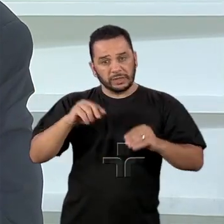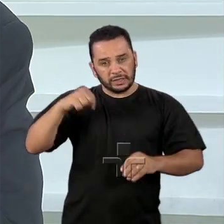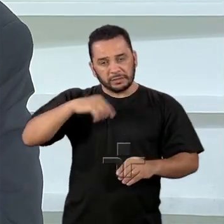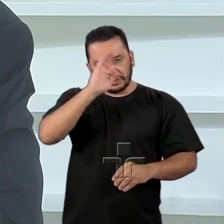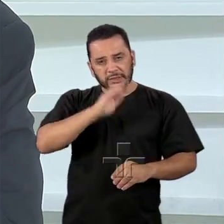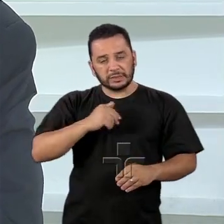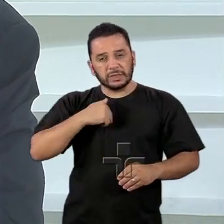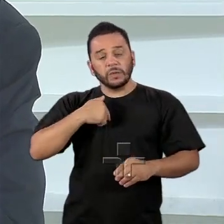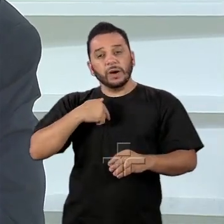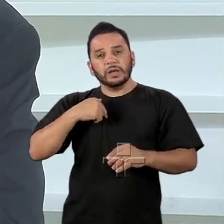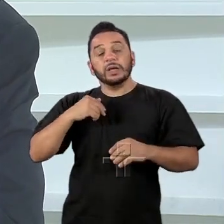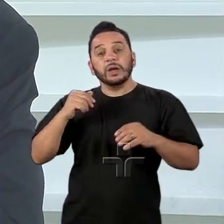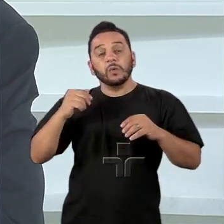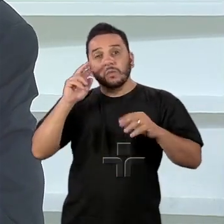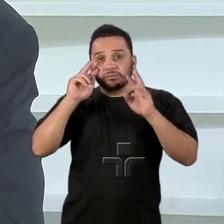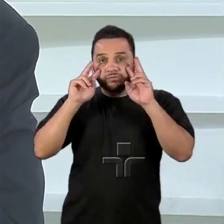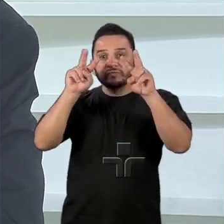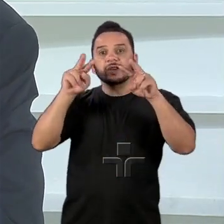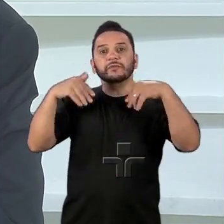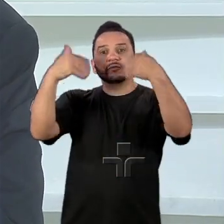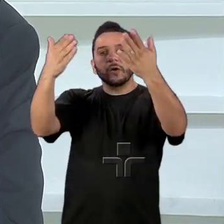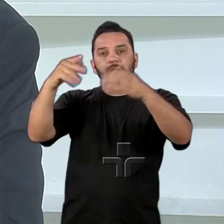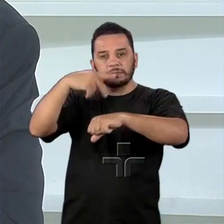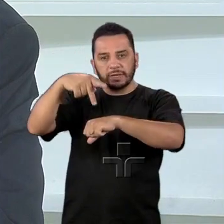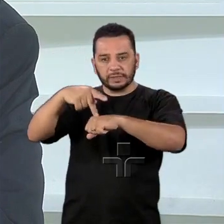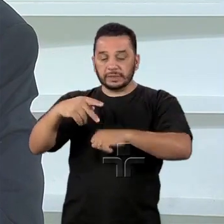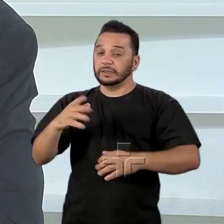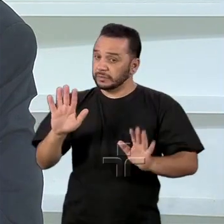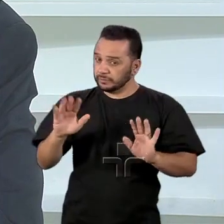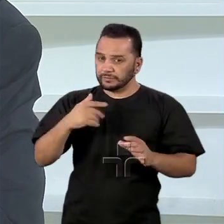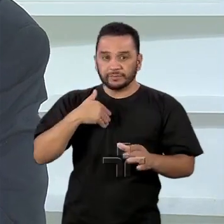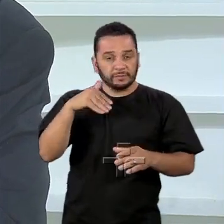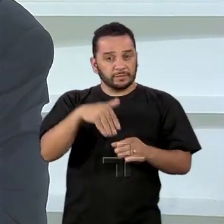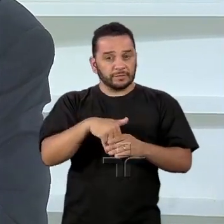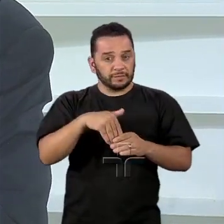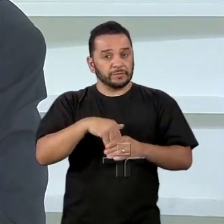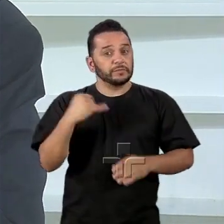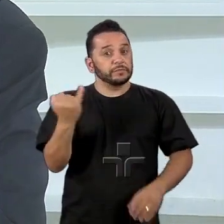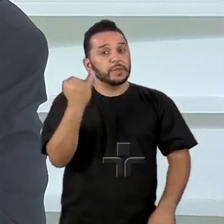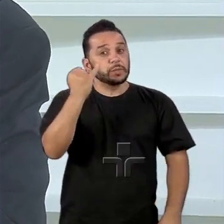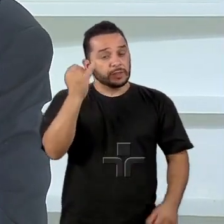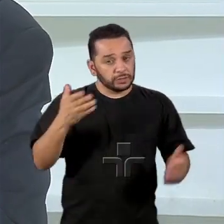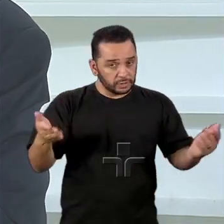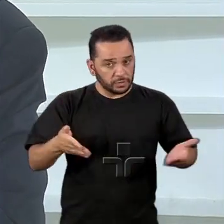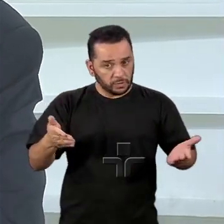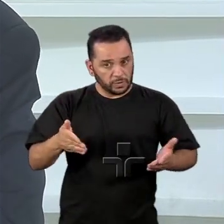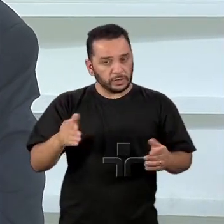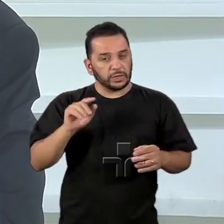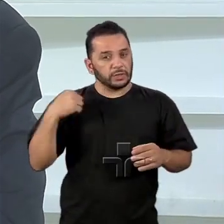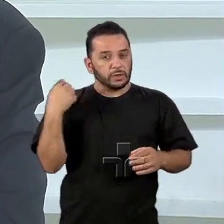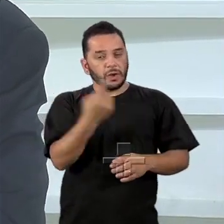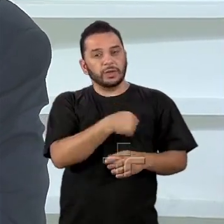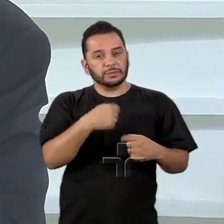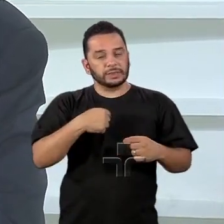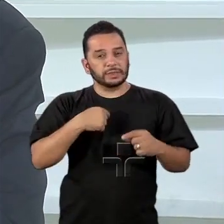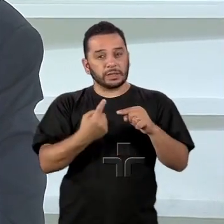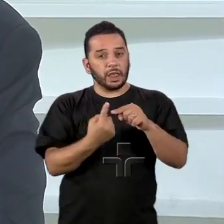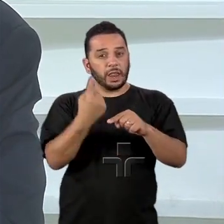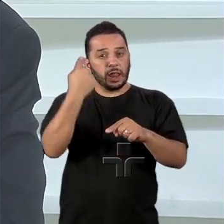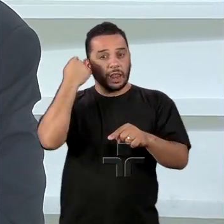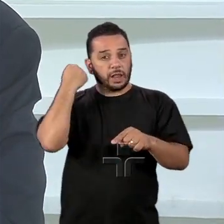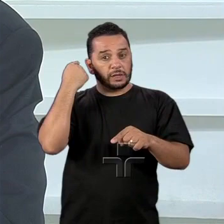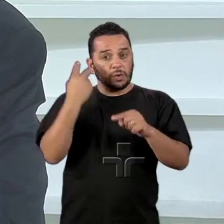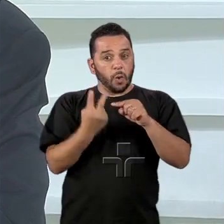o que essa eleição é tão importante é exatamente olhando um pouco para trás. Na década